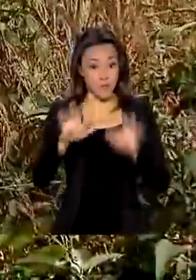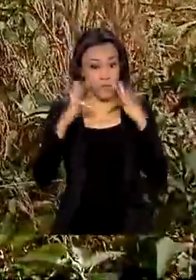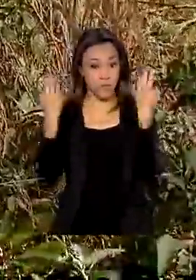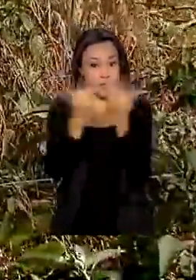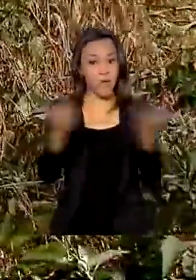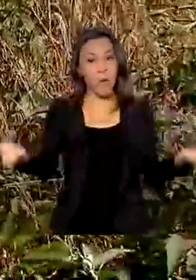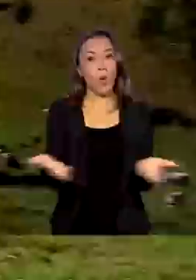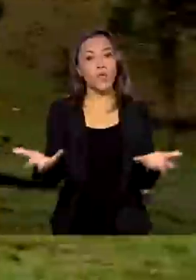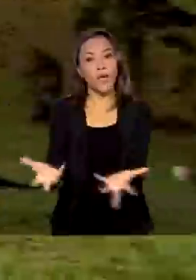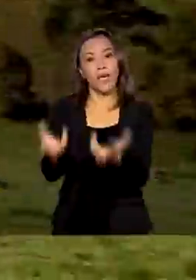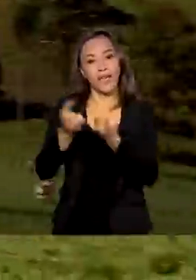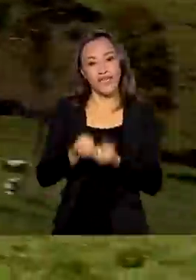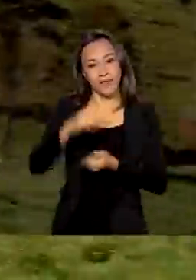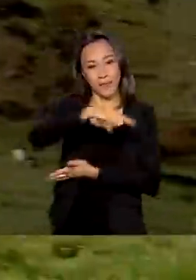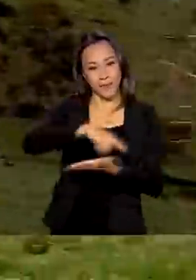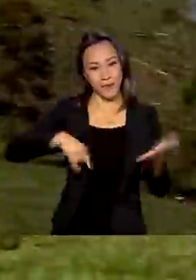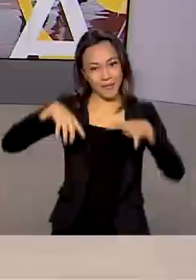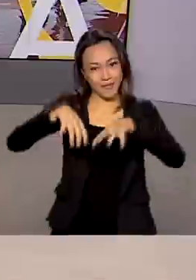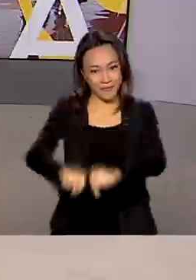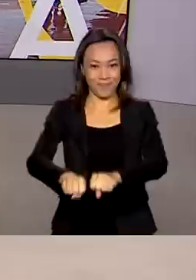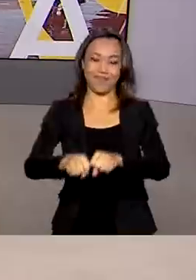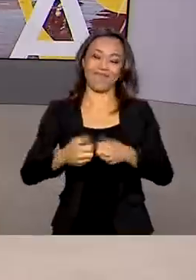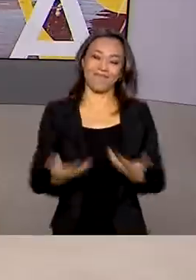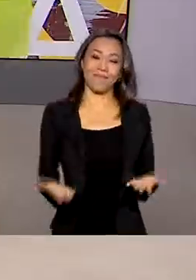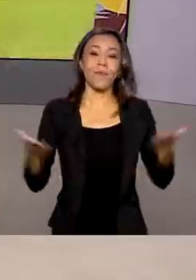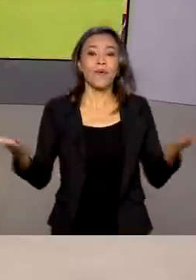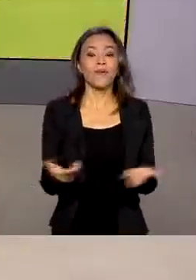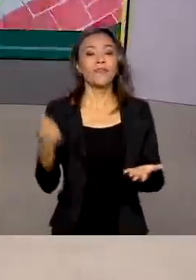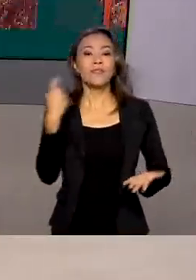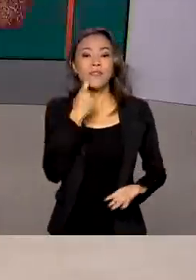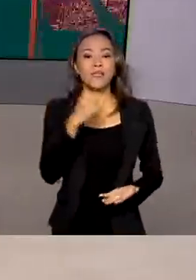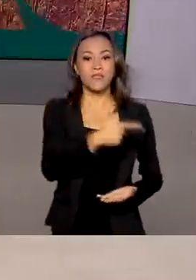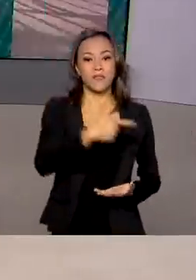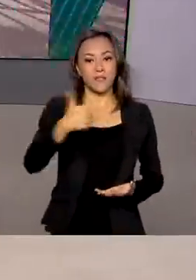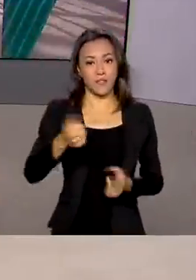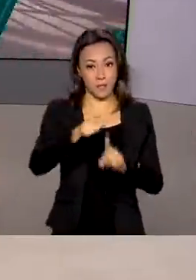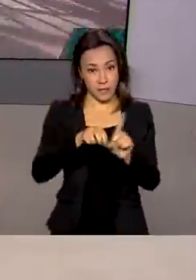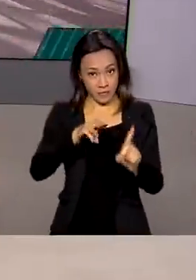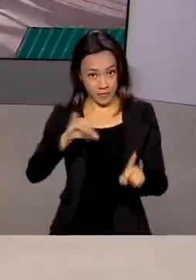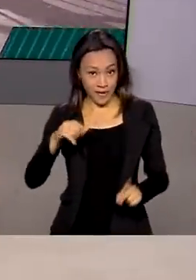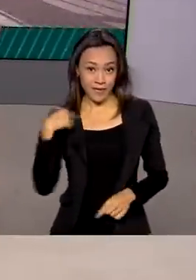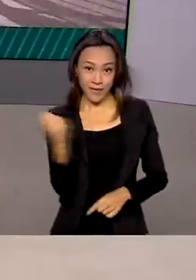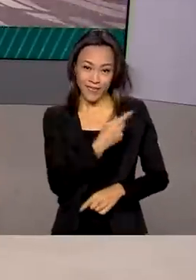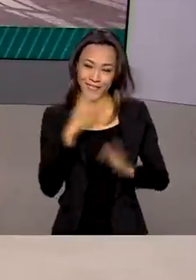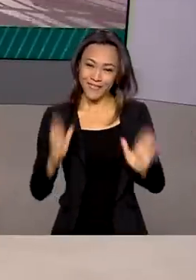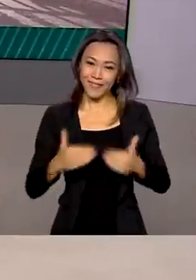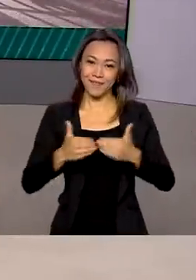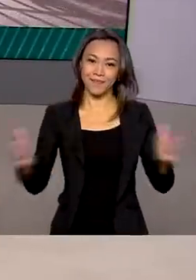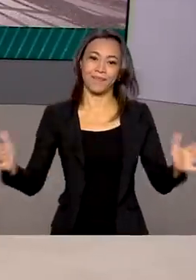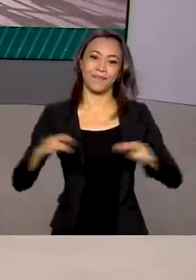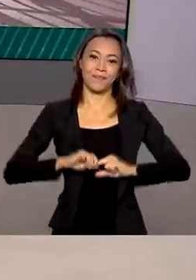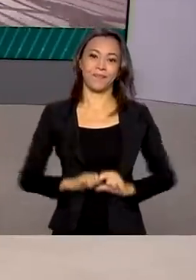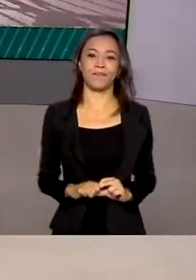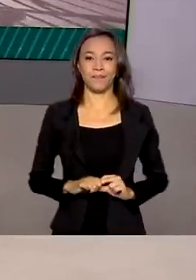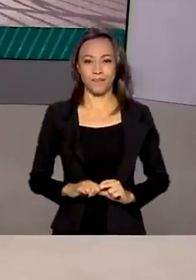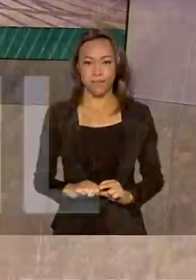hoje os títulos da terra. Sexta-feira, 21 de maio, o Brasil em Dia está no ar.